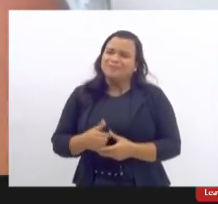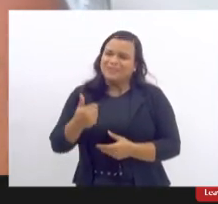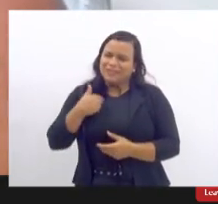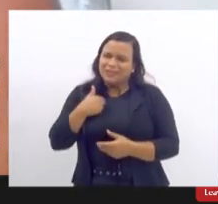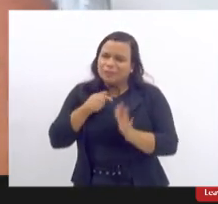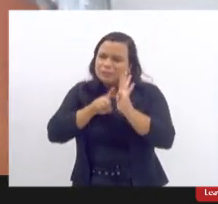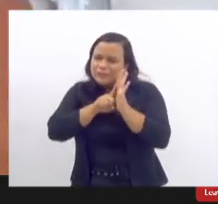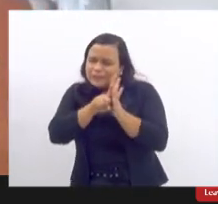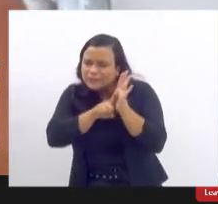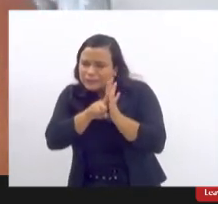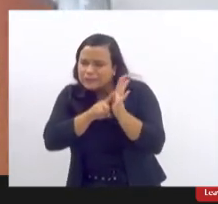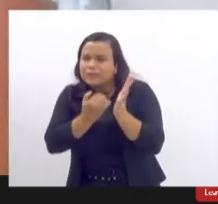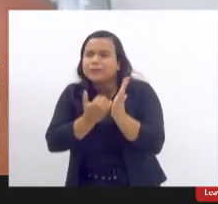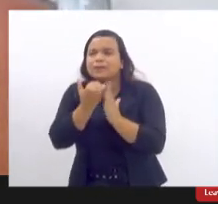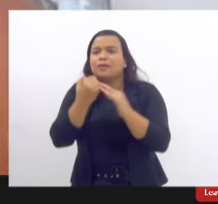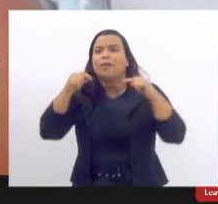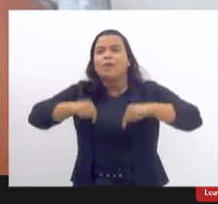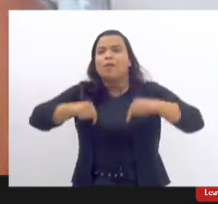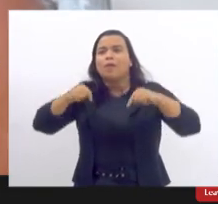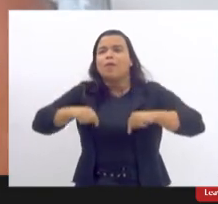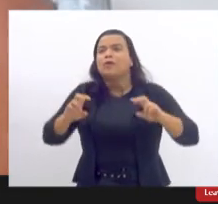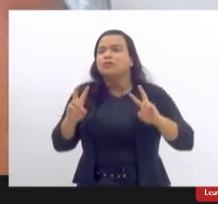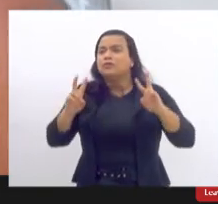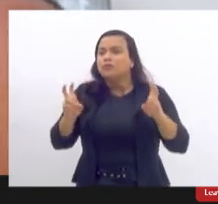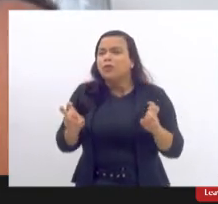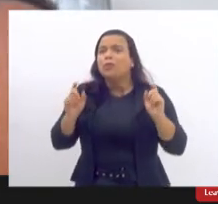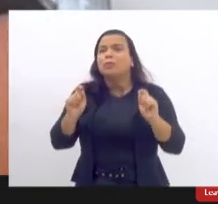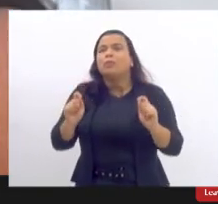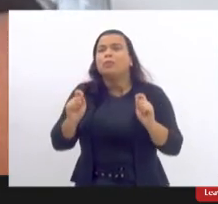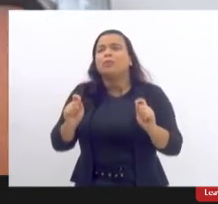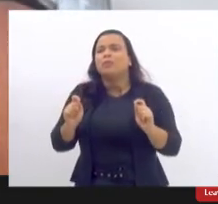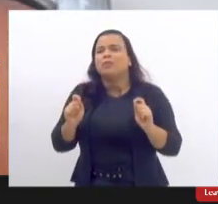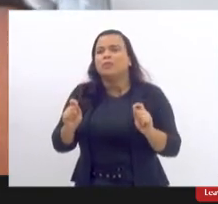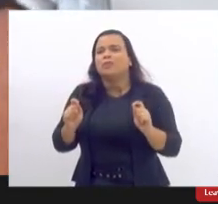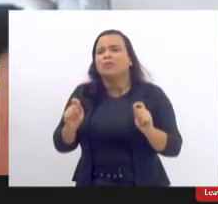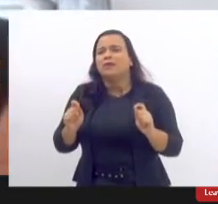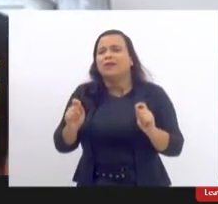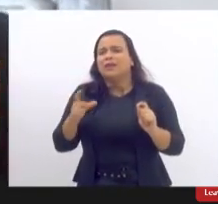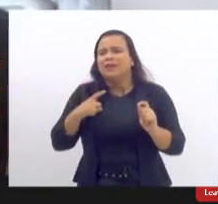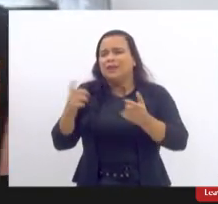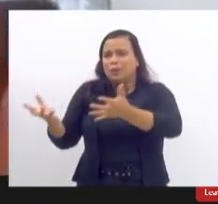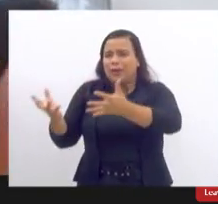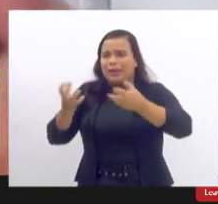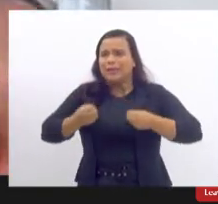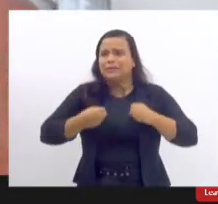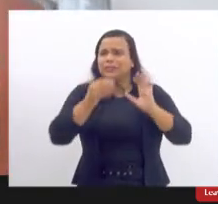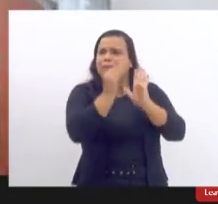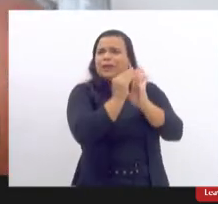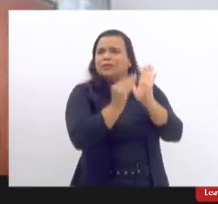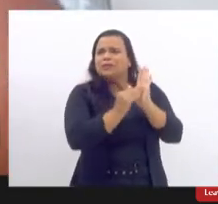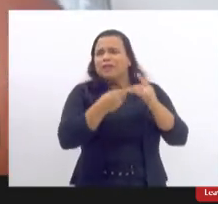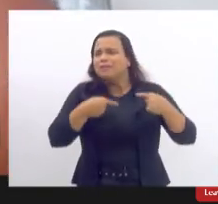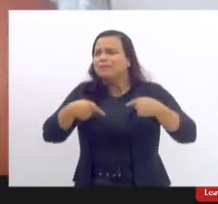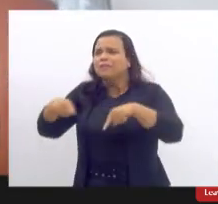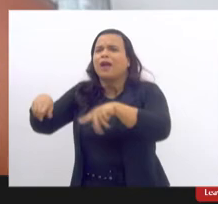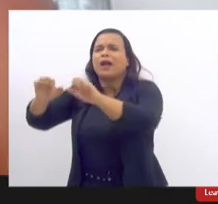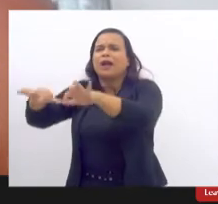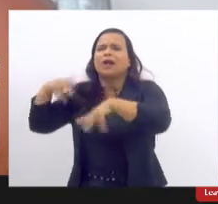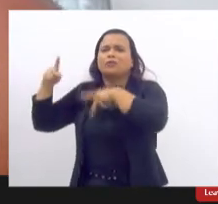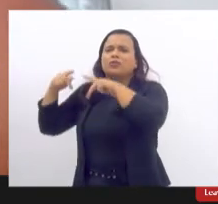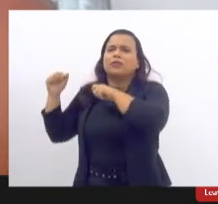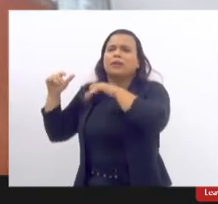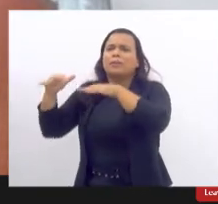pouquinho sobre o que era o eu recebi a seguinte agenda vai lá para a audiência pública do